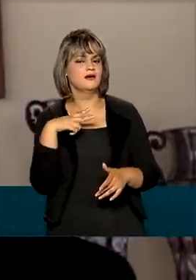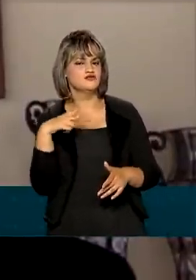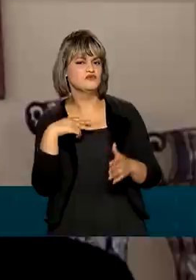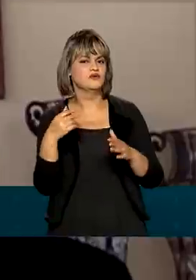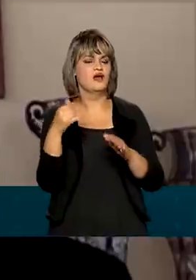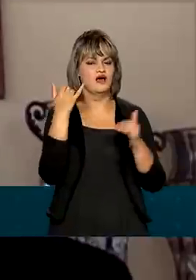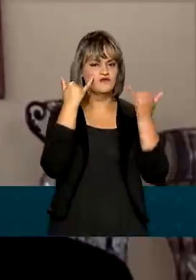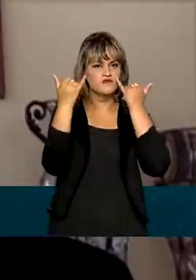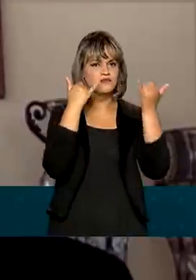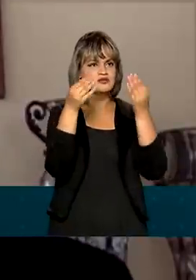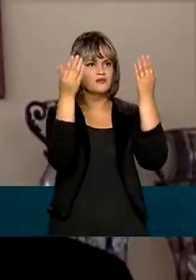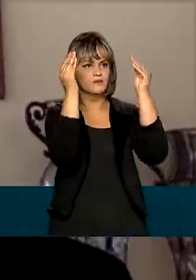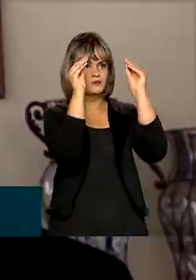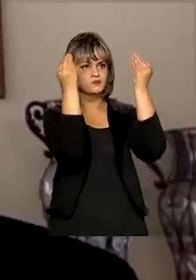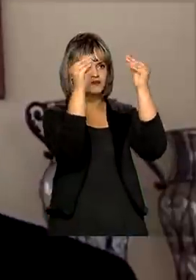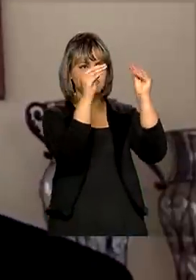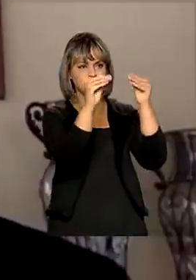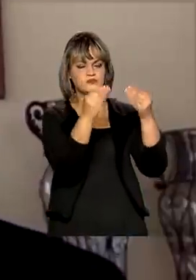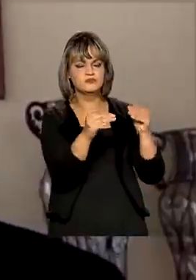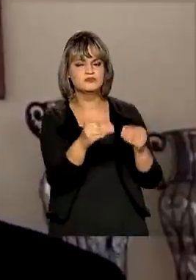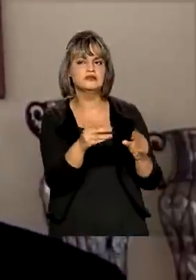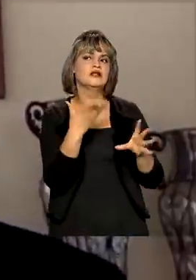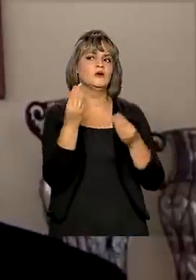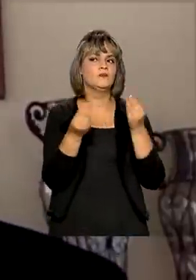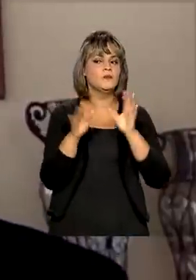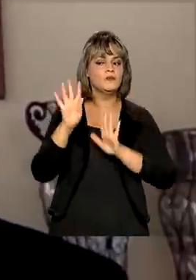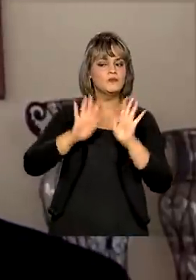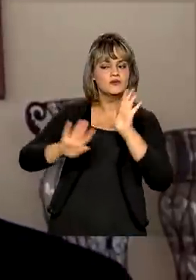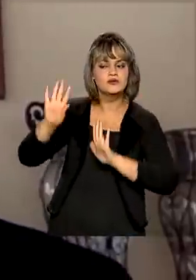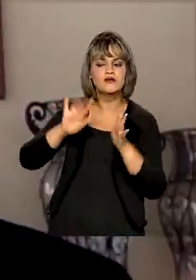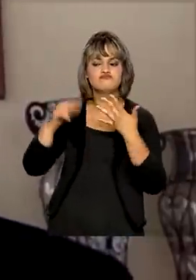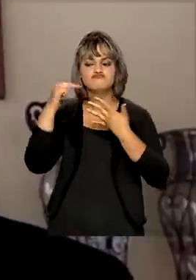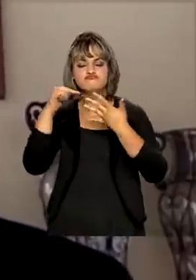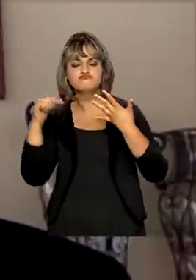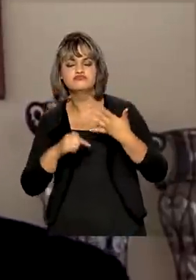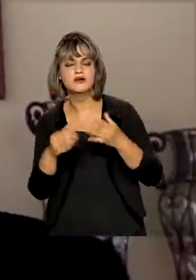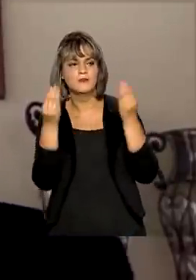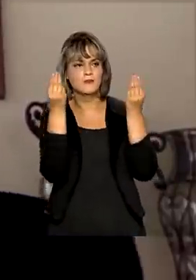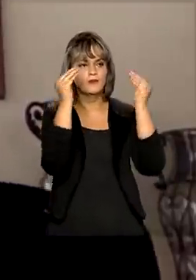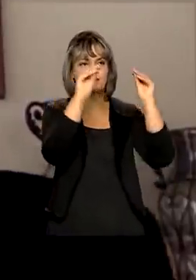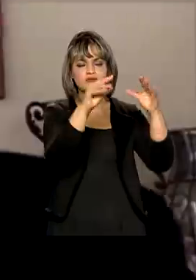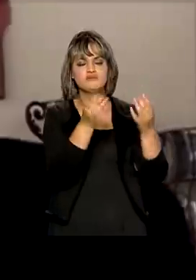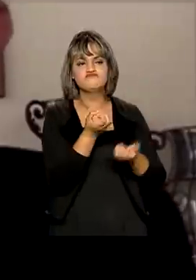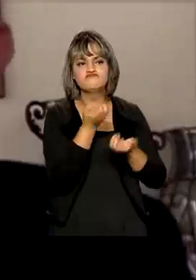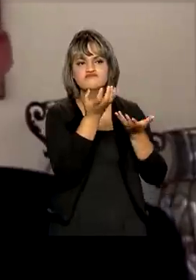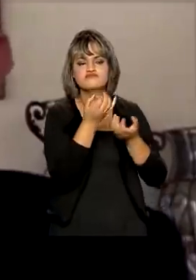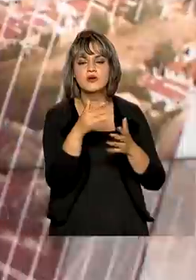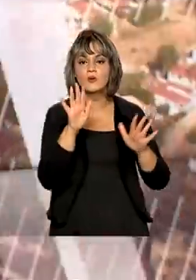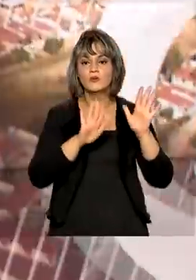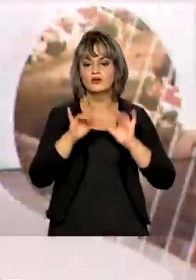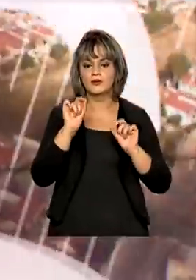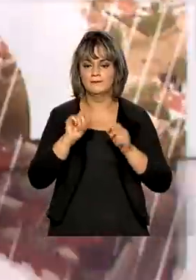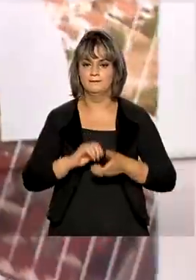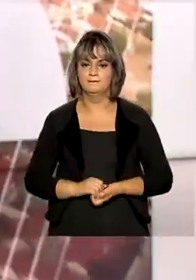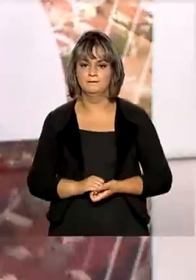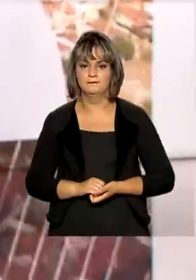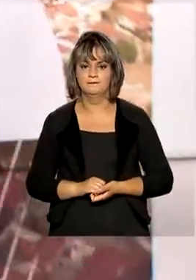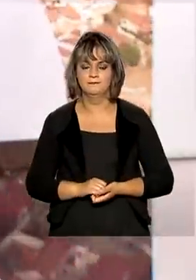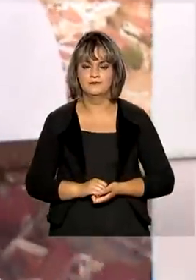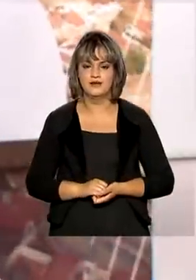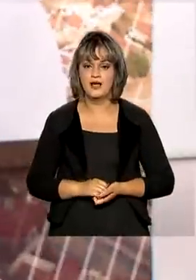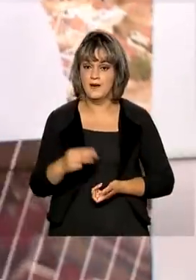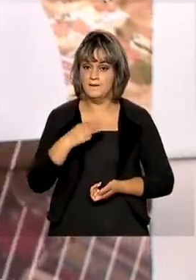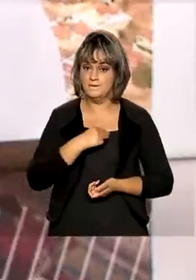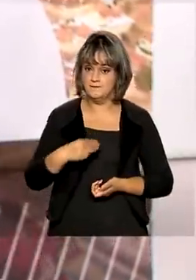importante é o cuidado que ele tem que ter ao compartilhar, ao fornecer estes dados. O